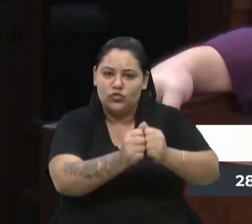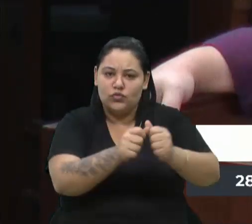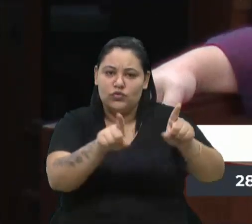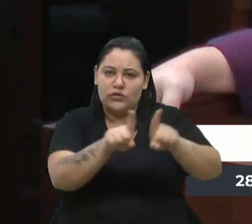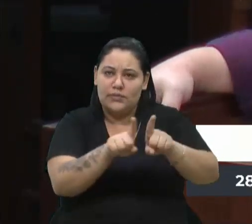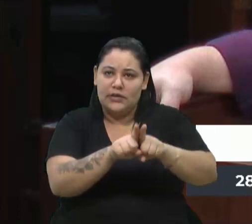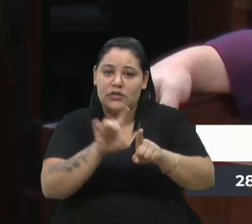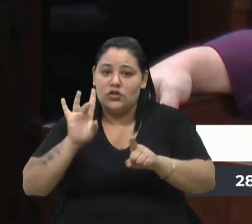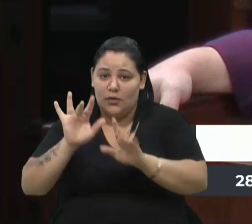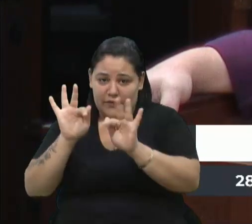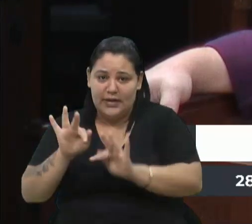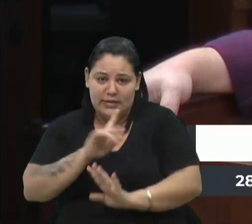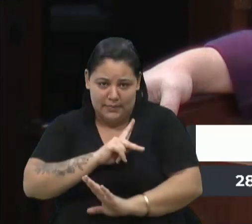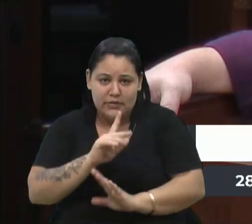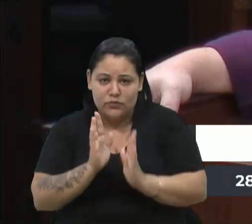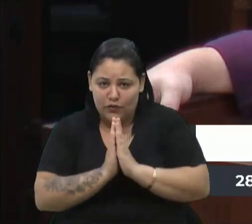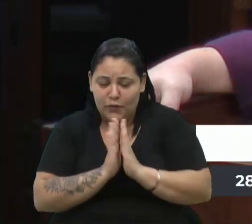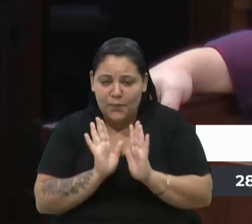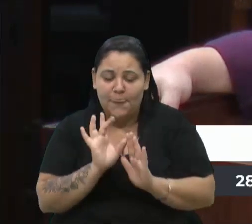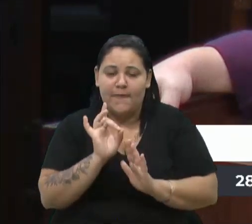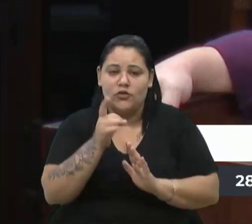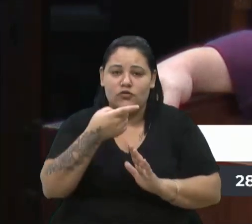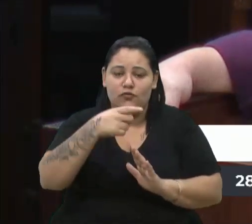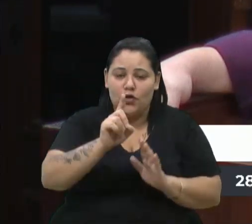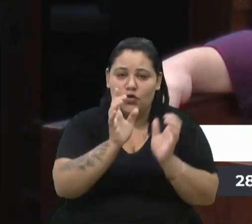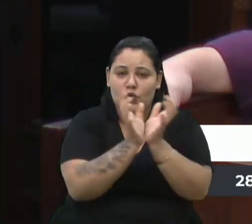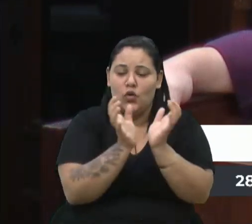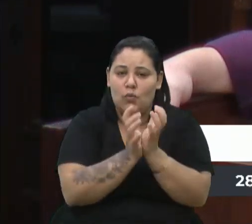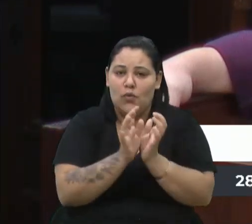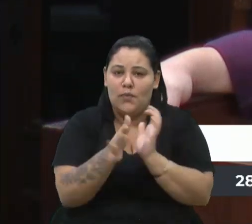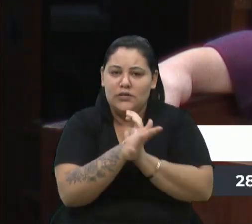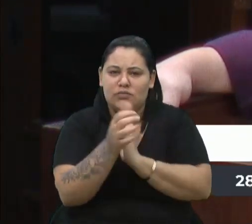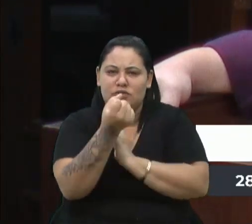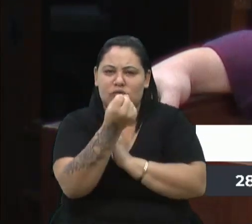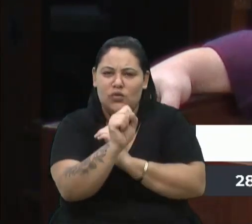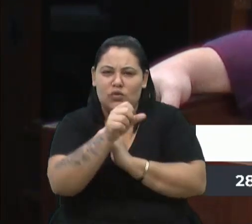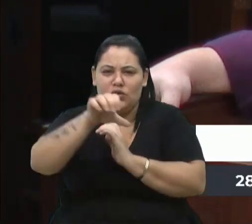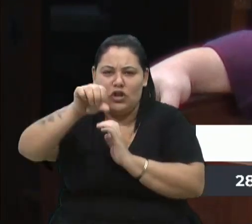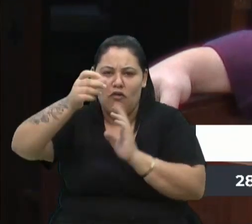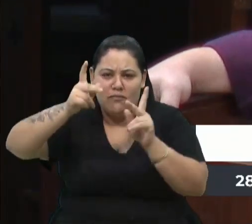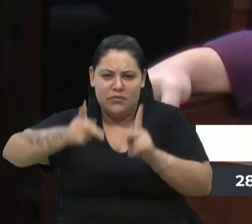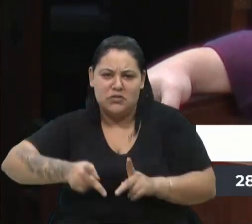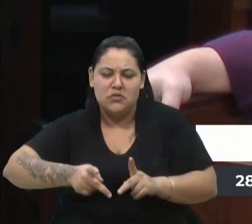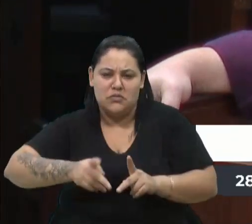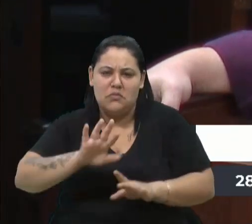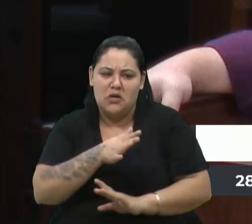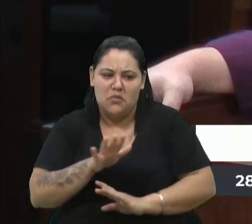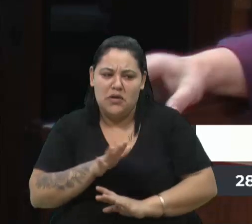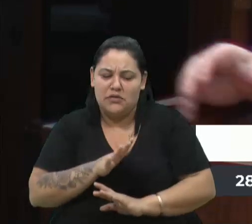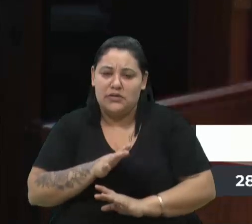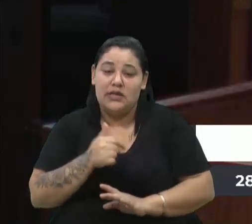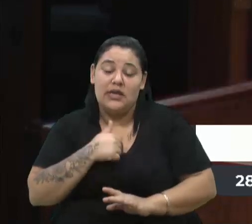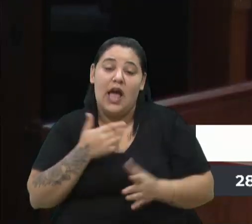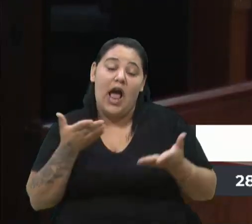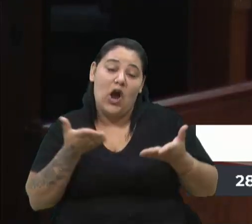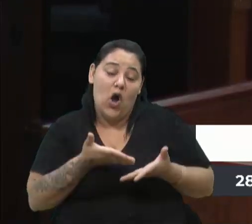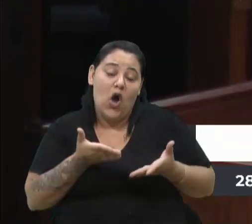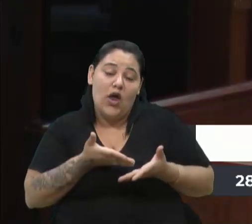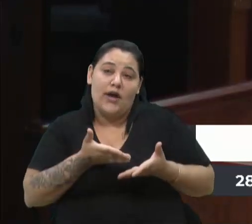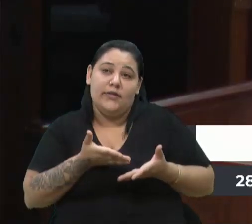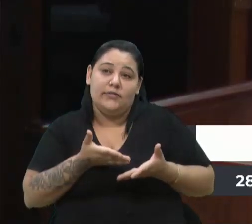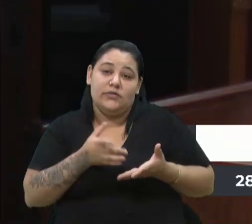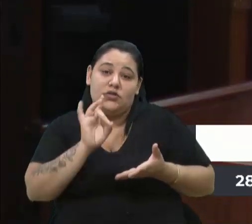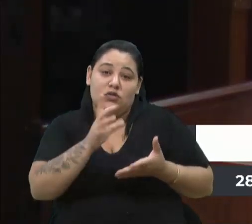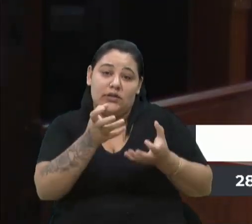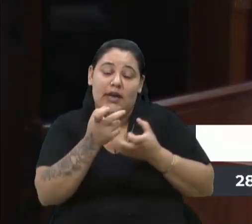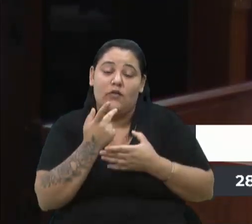só para concluir senhor presidente fomos uma comitiva de em torno de oito a nove pessoas e agora só venho